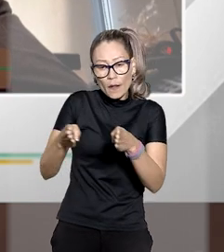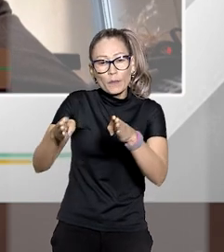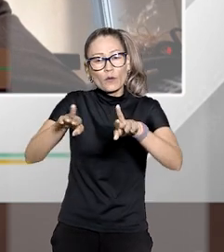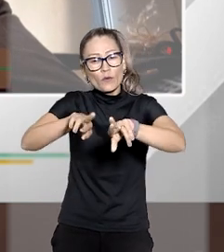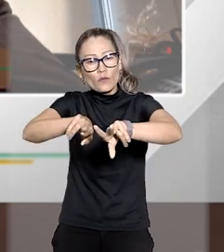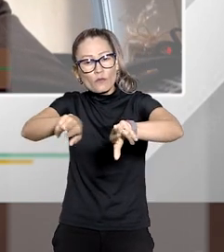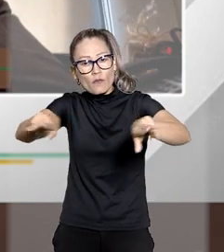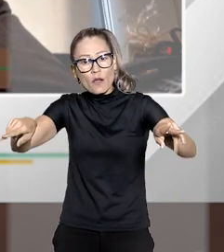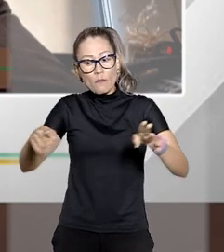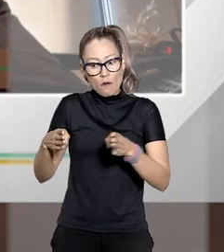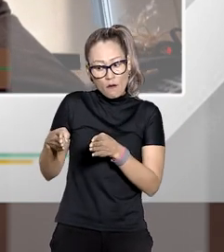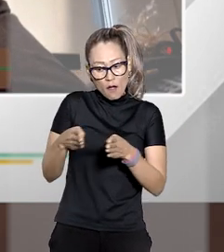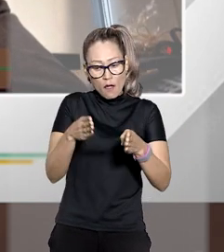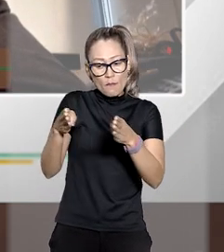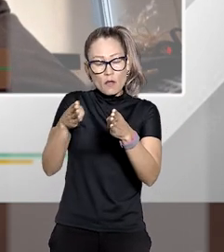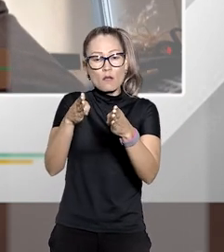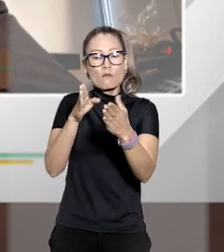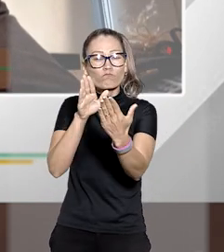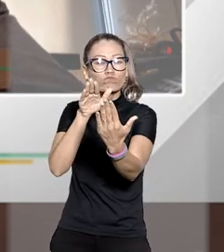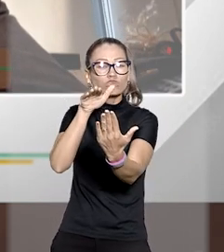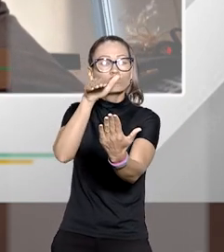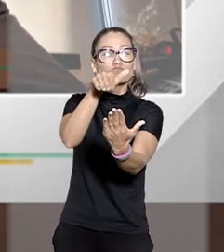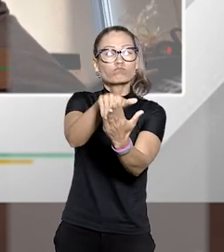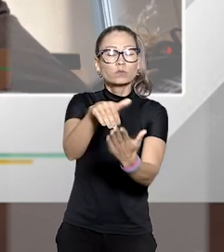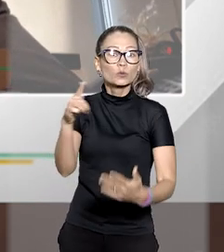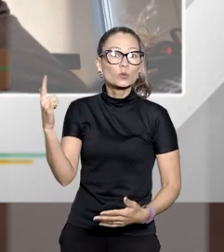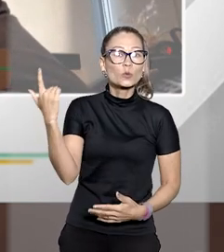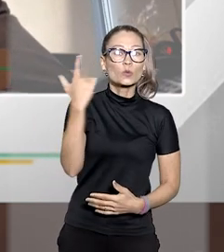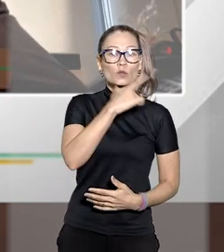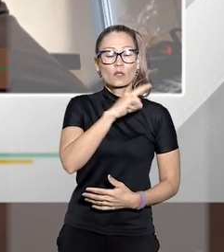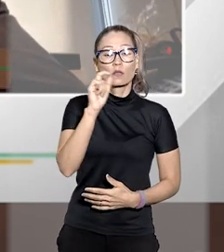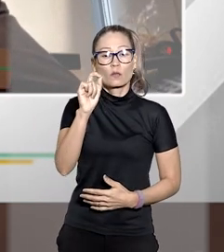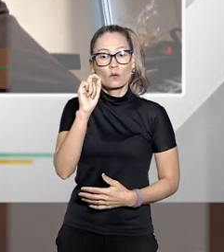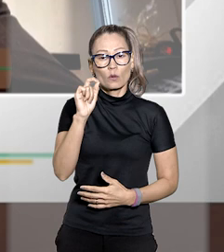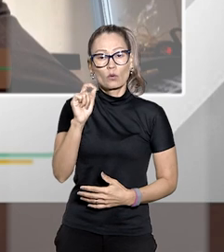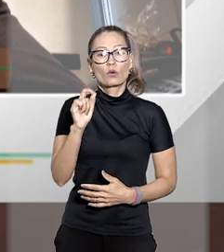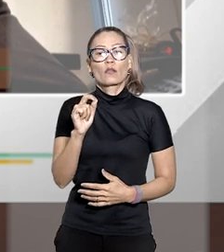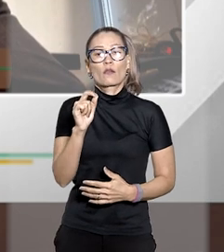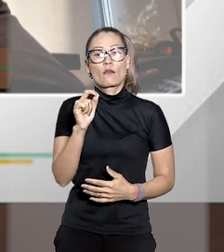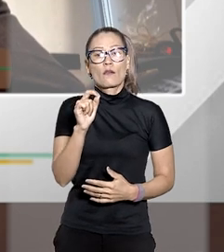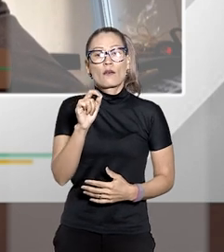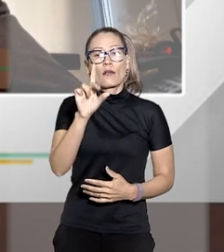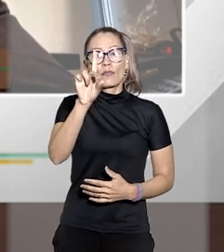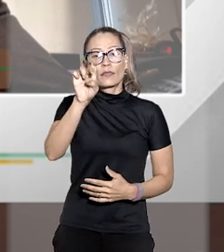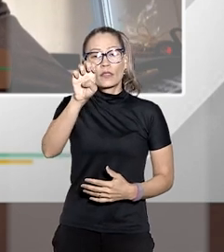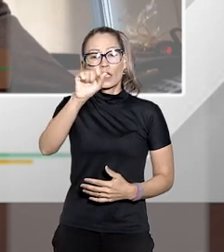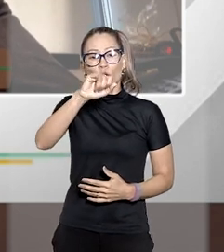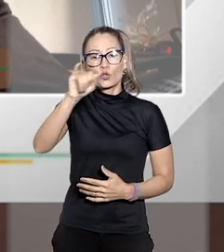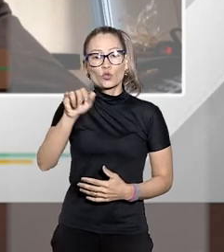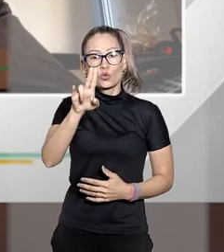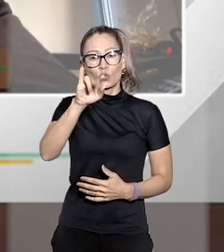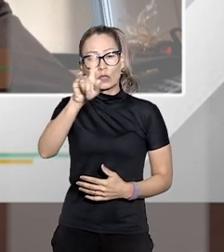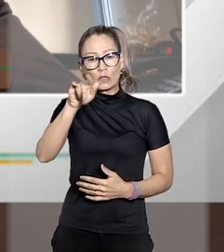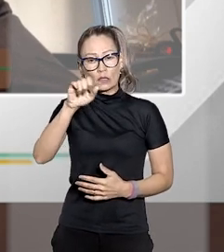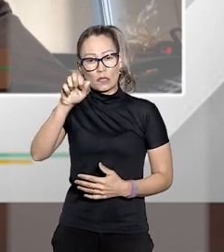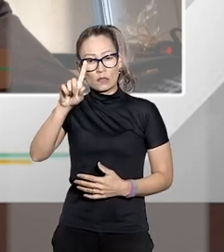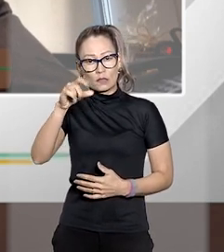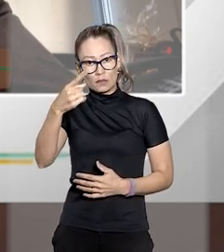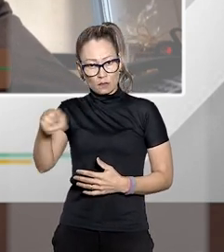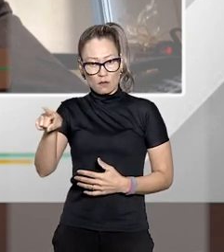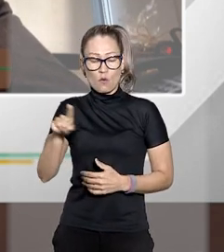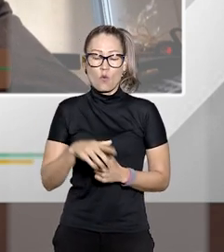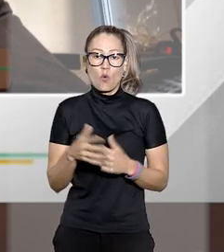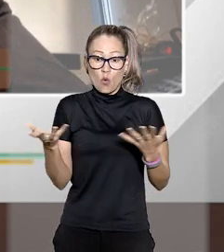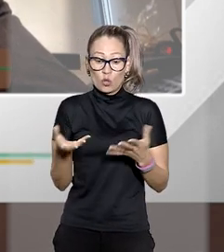caminhos para se alcançar a famosa e tão desejada de judicialização se imaginarmos que